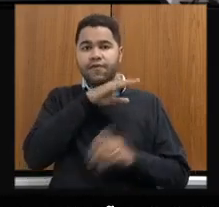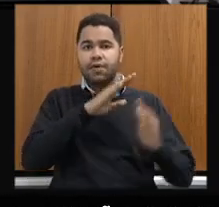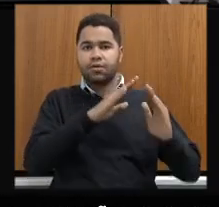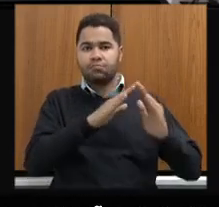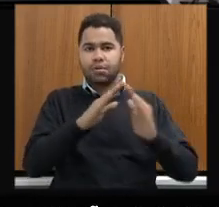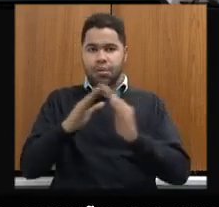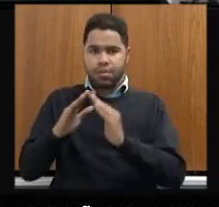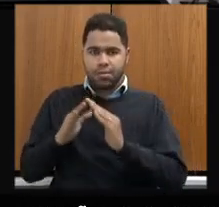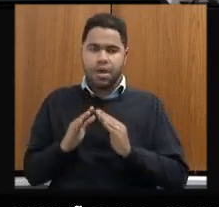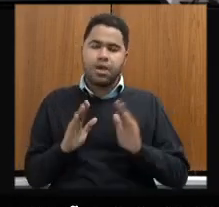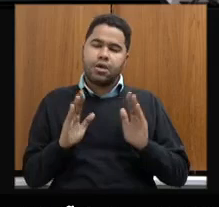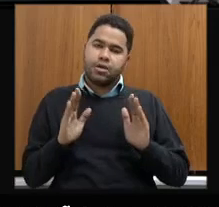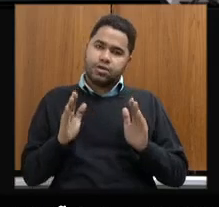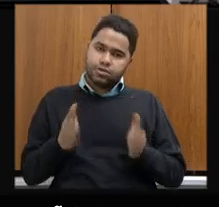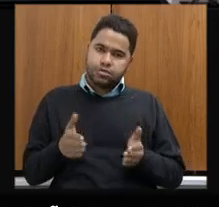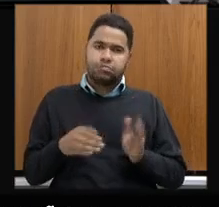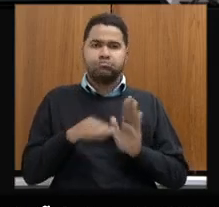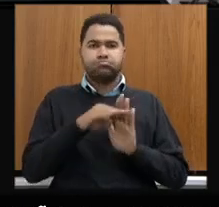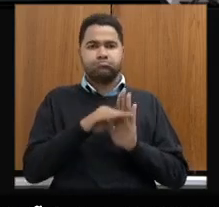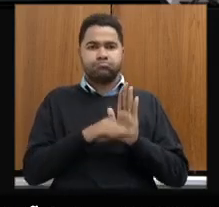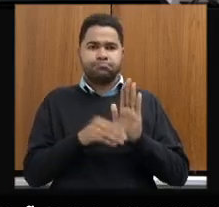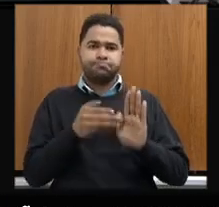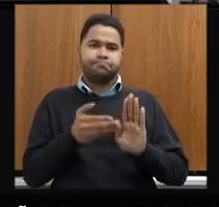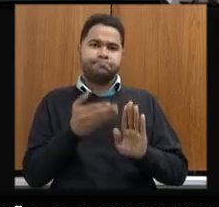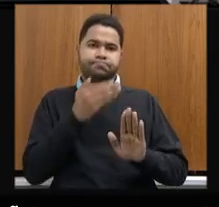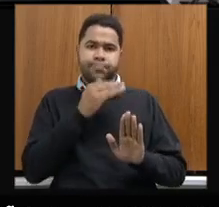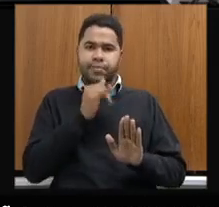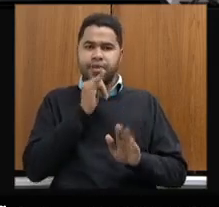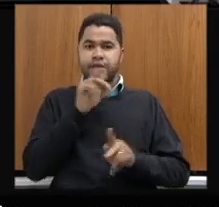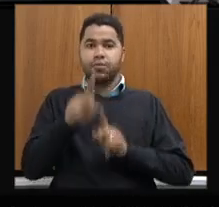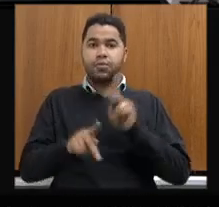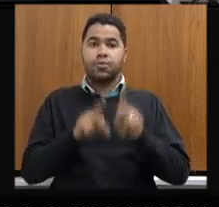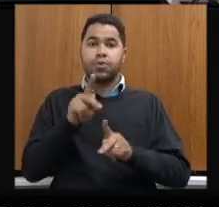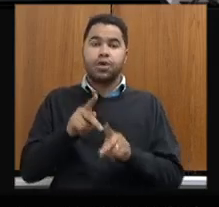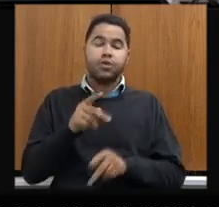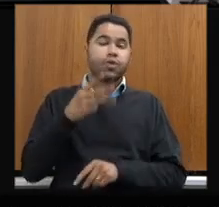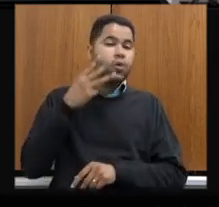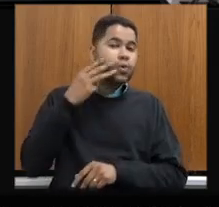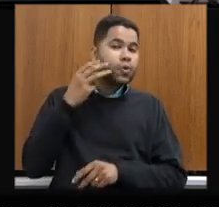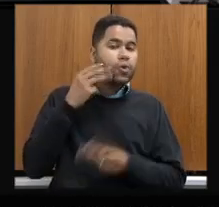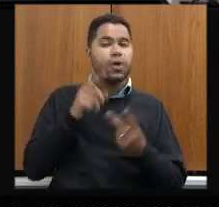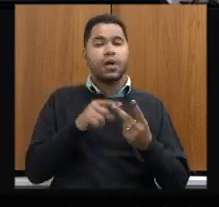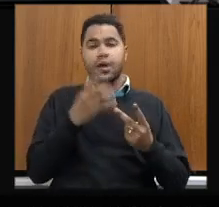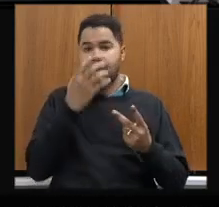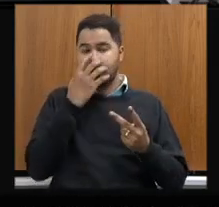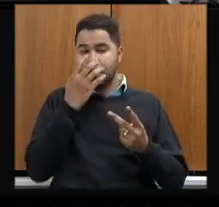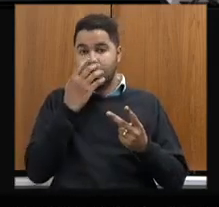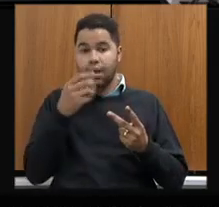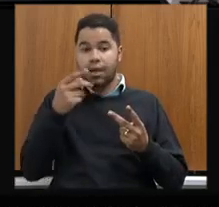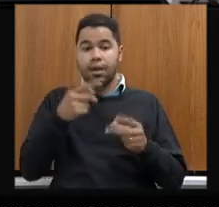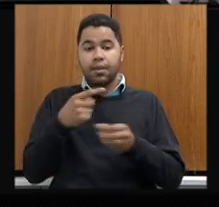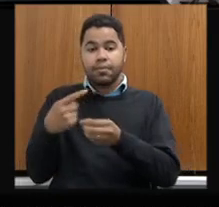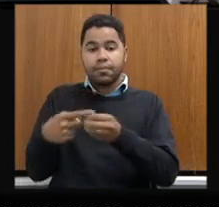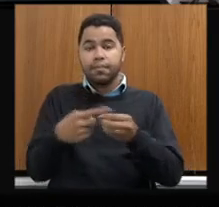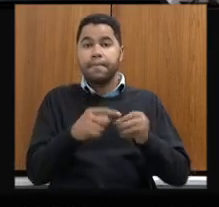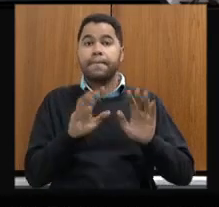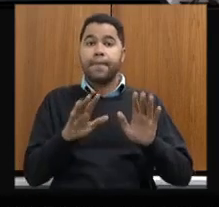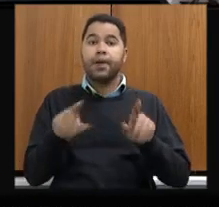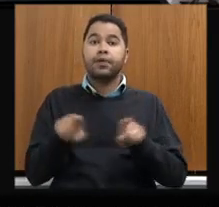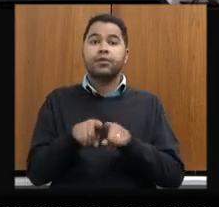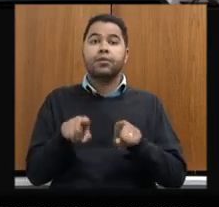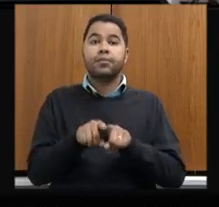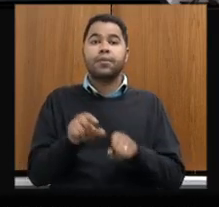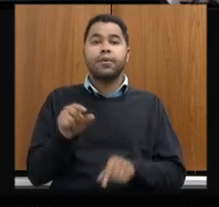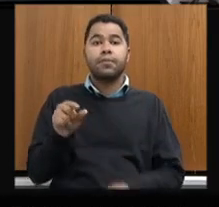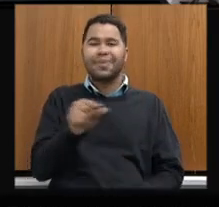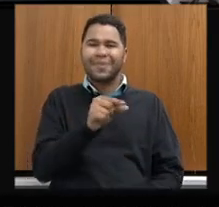já tinha camadas anteriores como população de cães e gatos por município, mas, esse ano, nós incluímos número de microchips